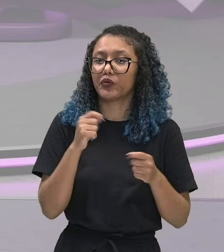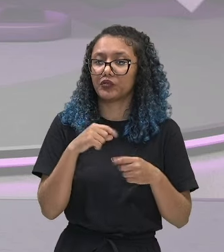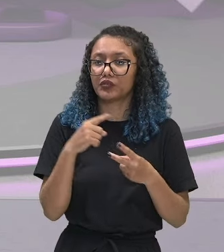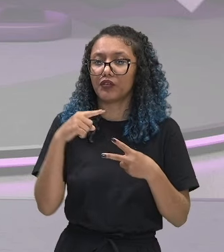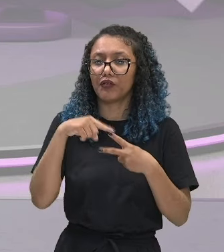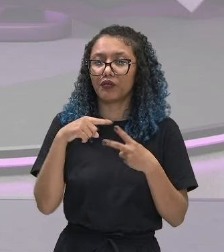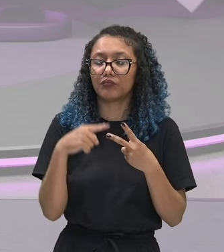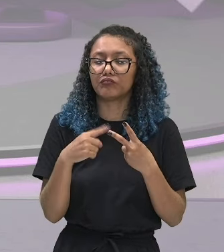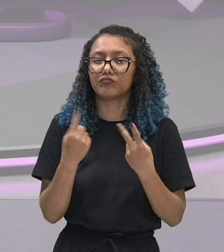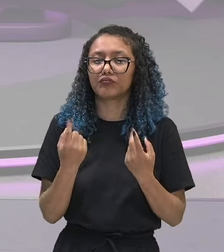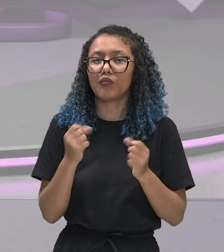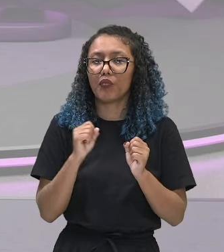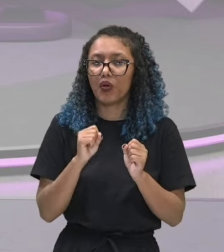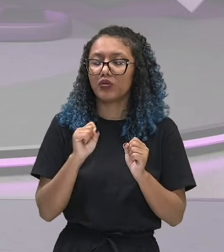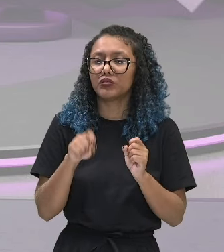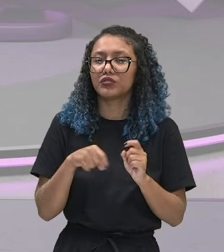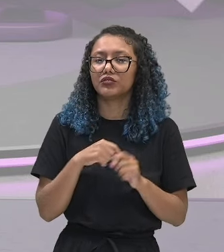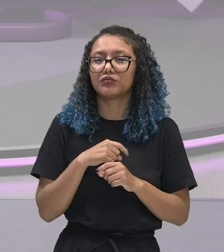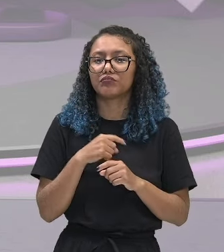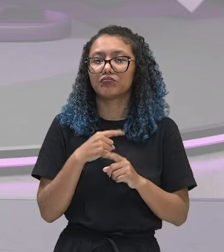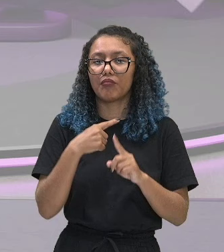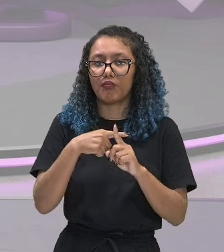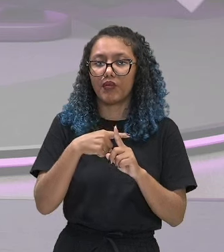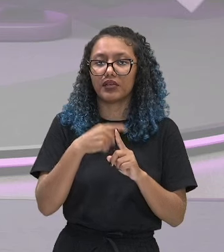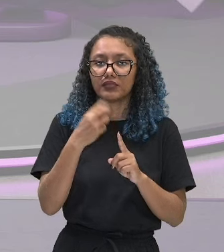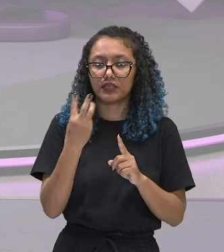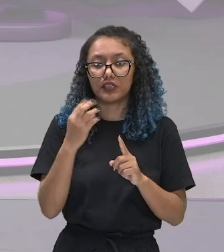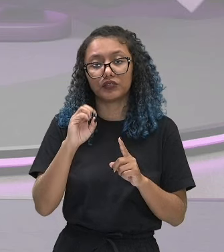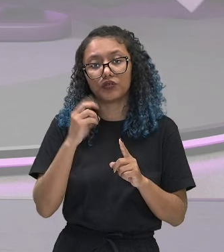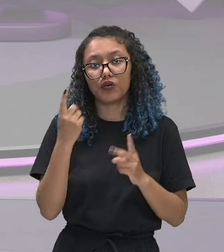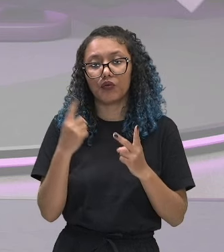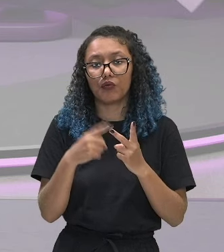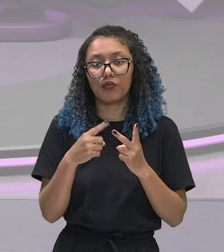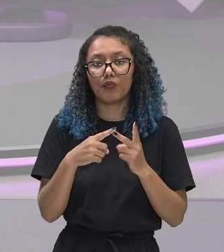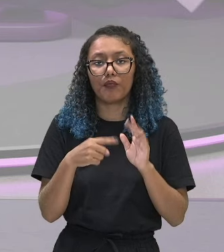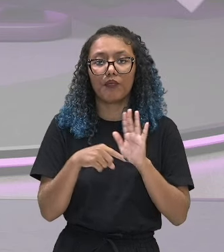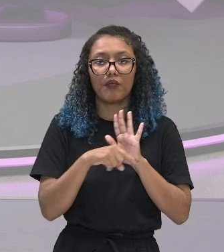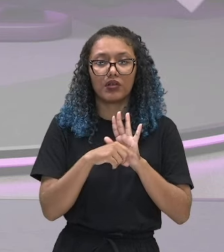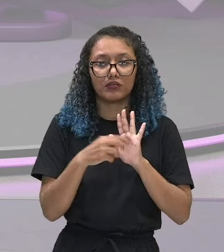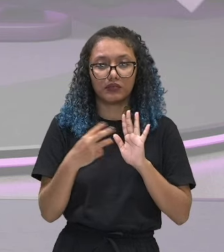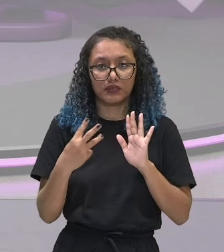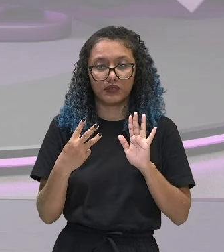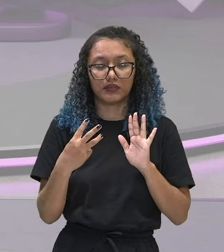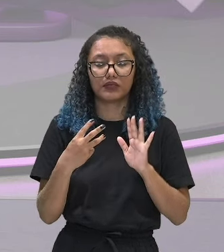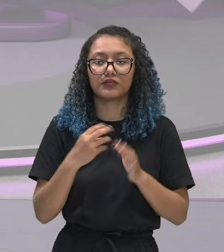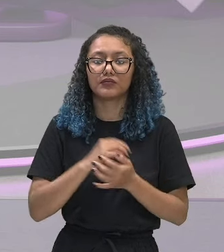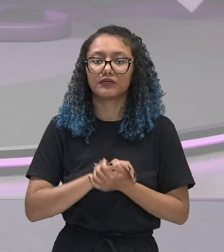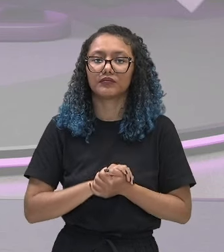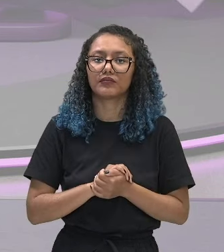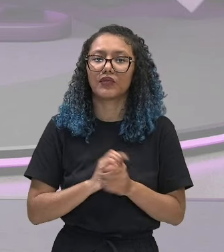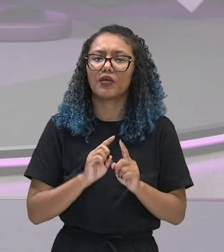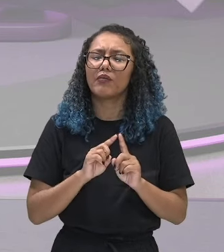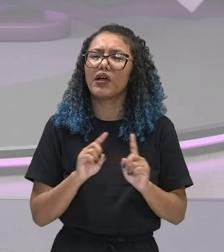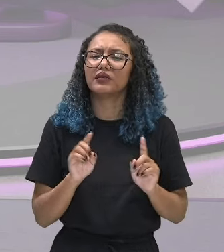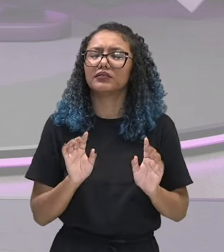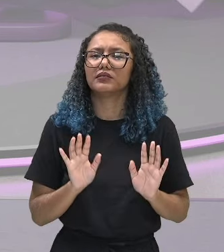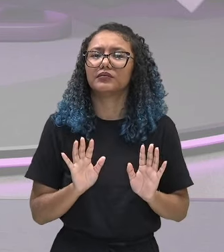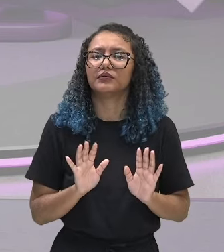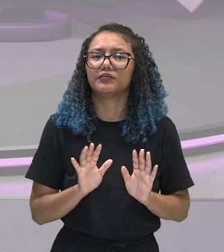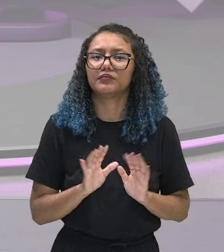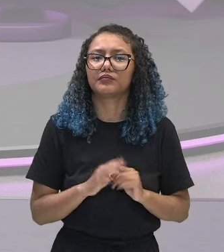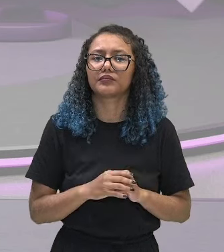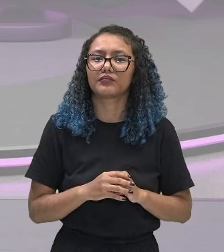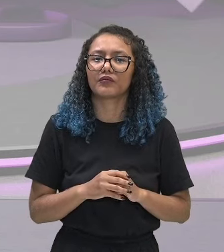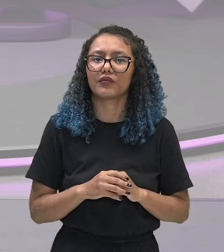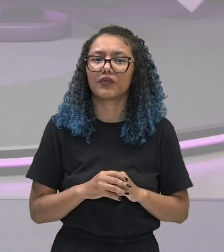razão. Pode ser o 3 positivo, ou pode ser o 3 negativo. Mas e aí, professora, qual vai